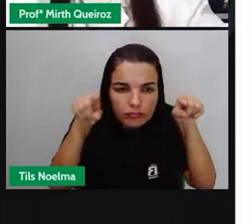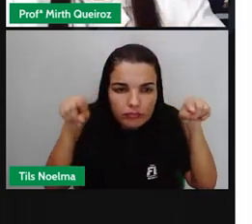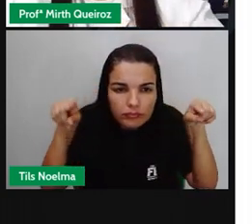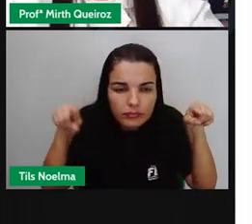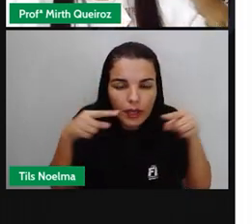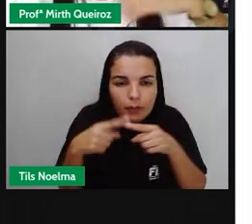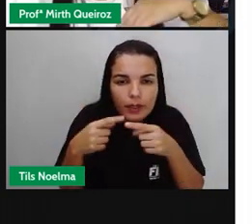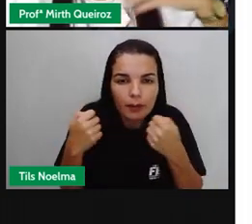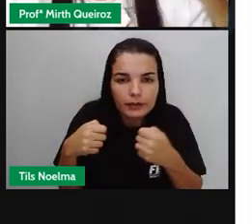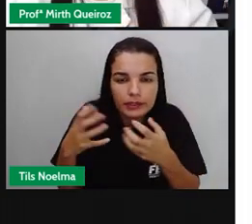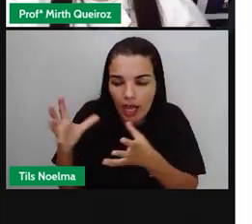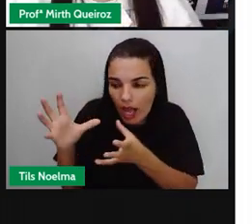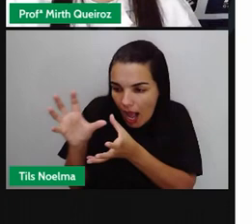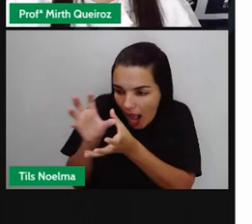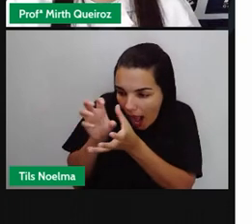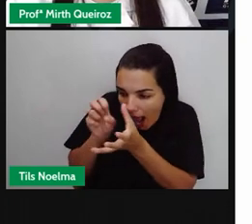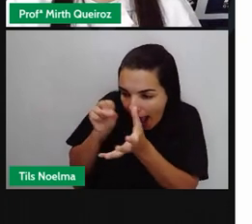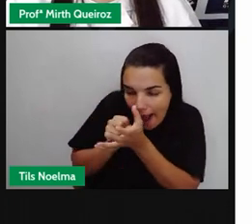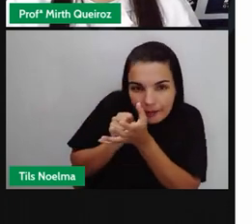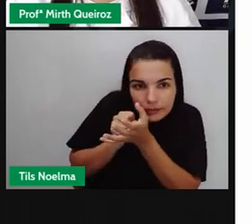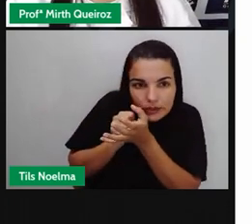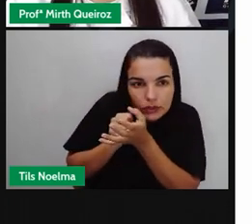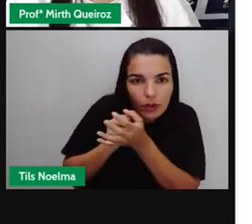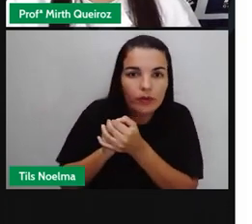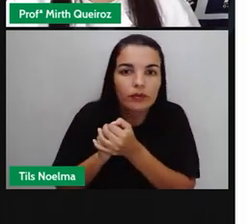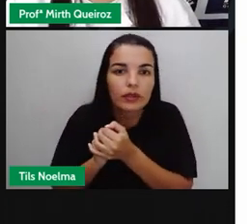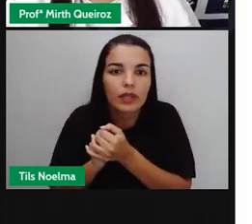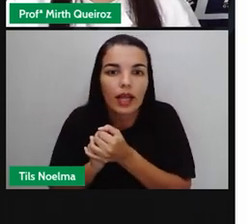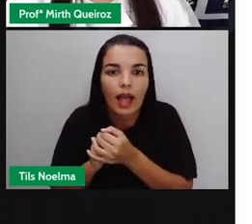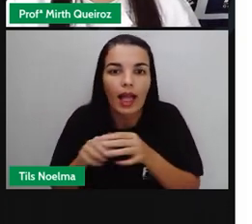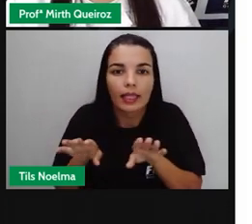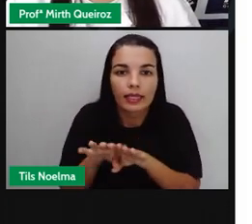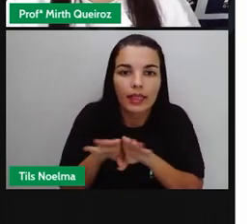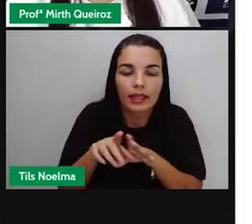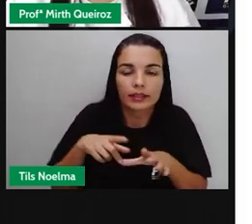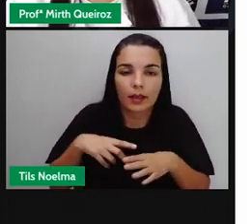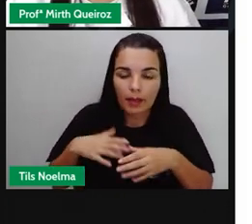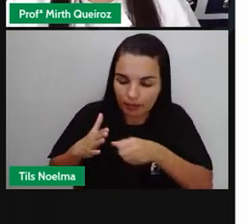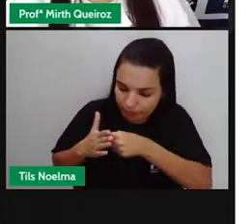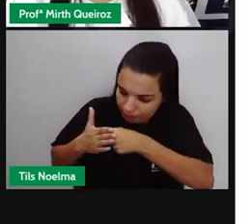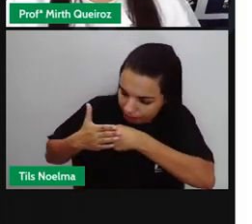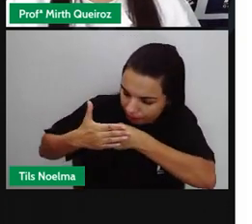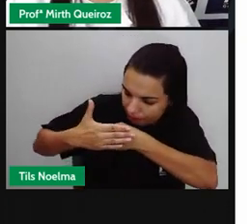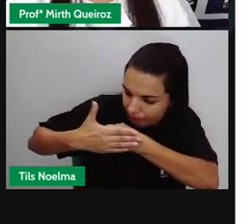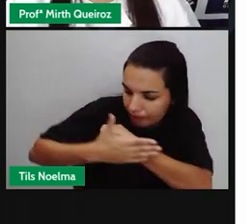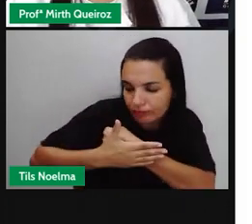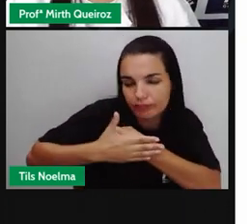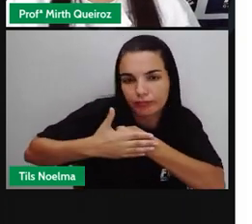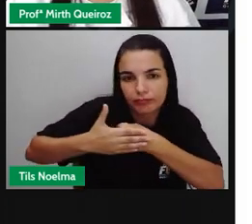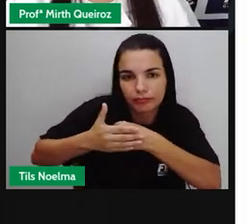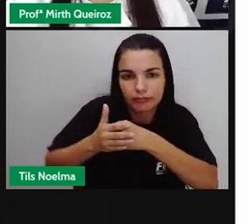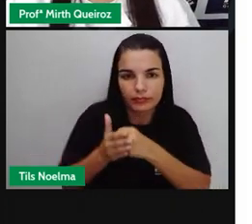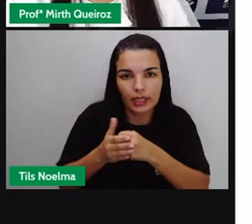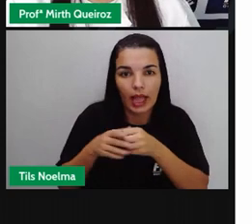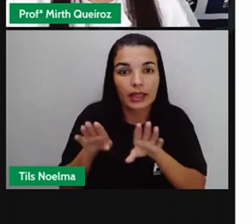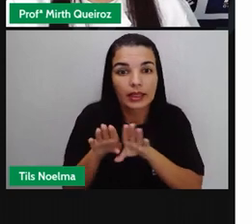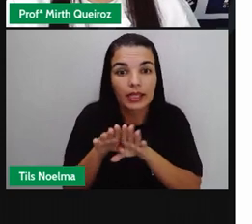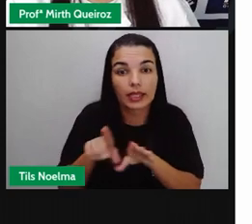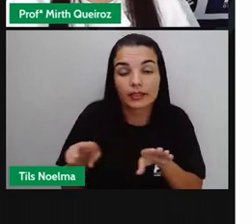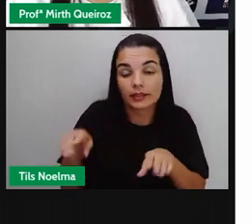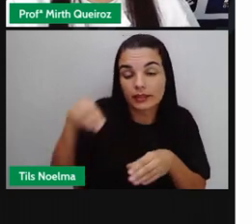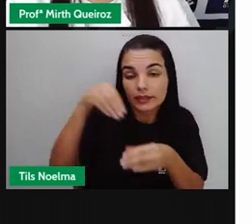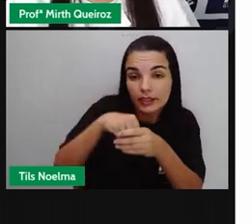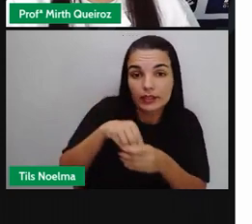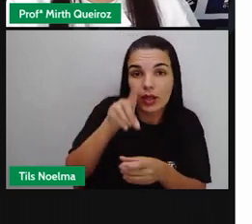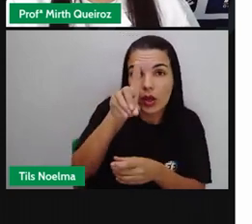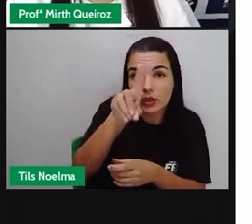absorver coisas do ambiente. A parede celular, membrana plasmática. Aqui nós temos o DNA, que é onde fica